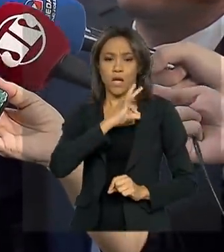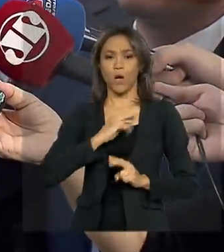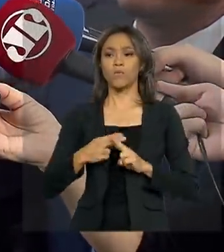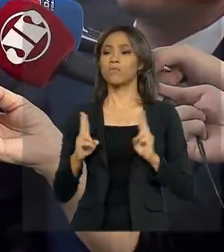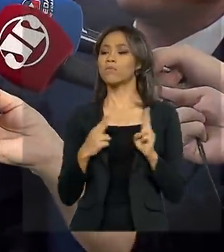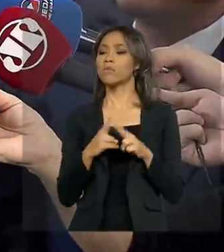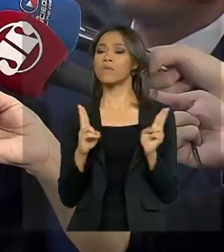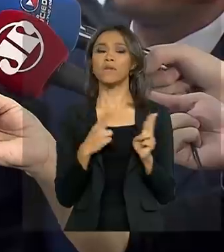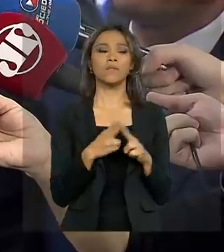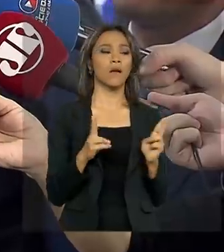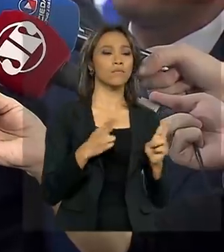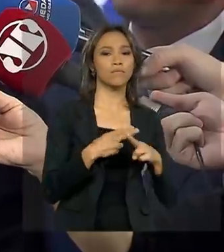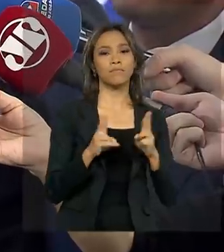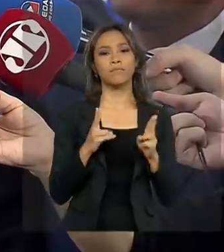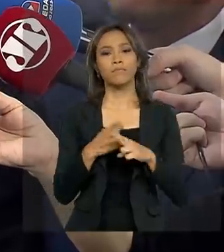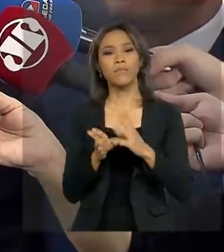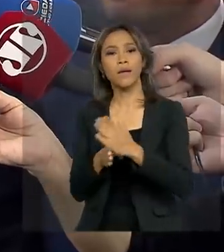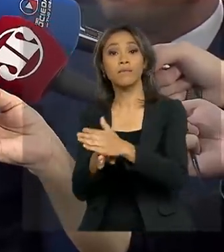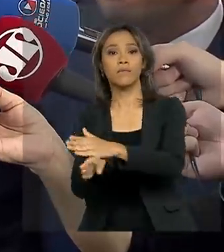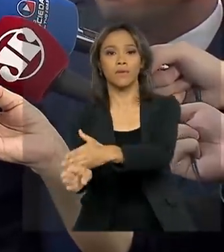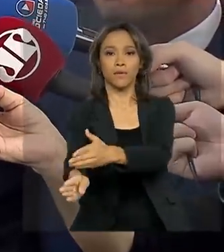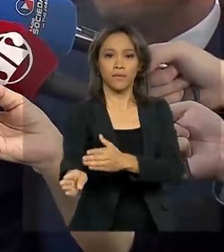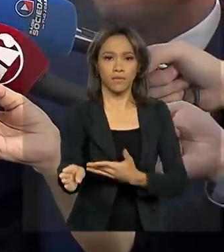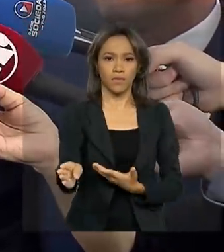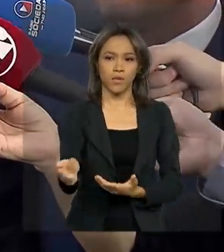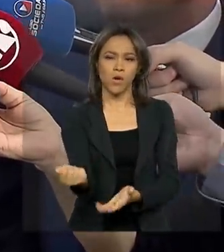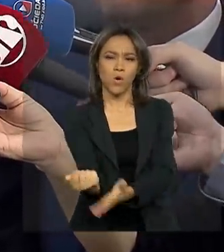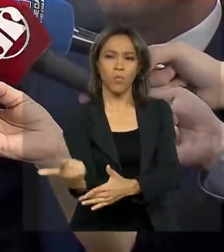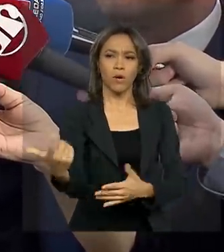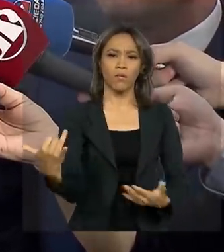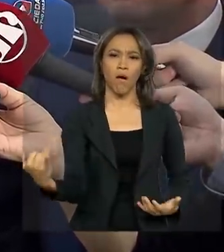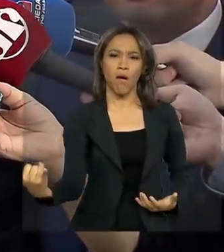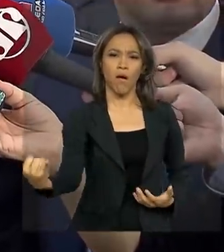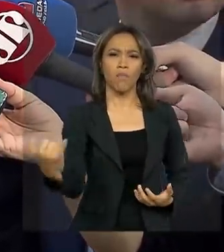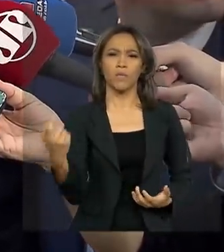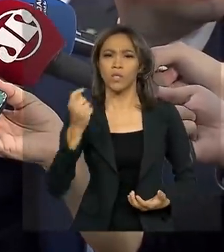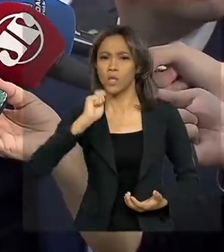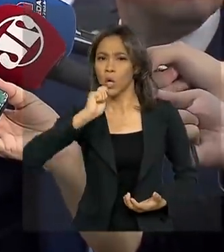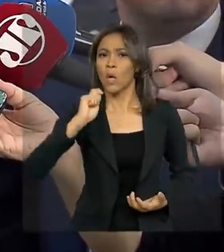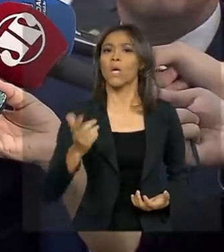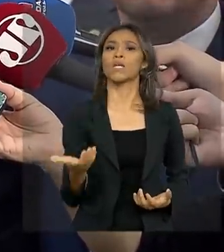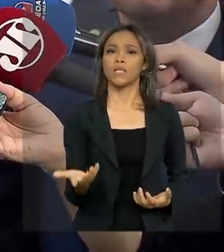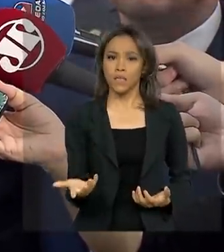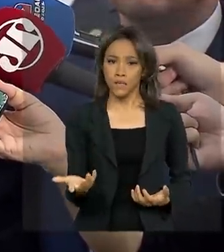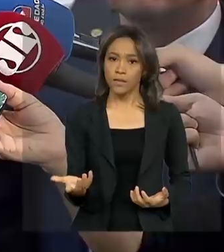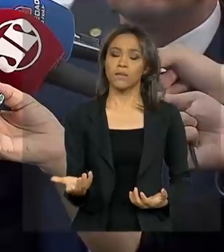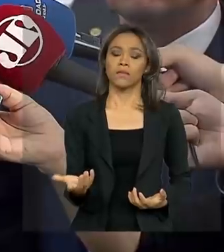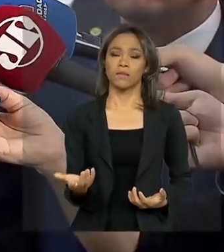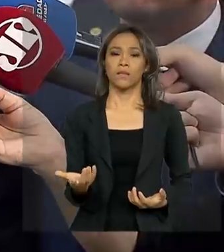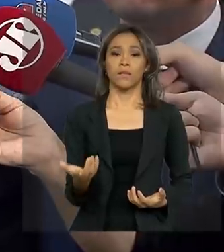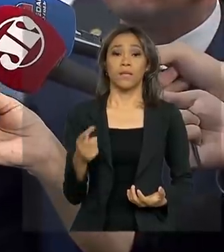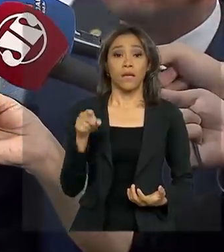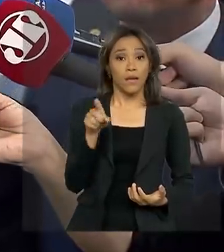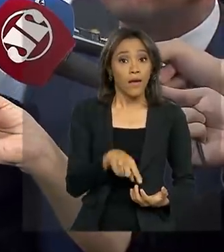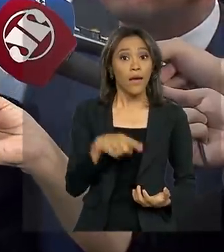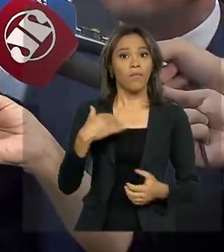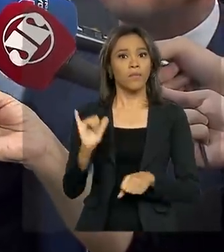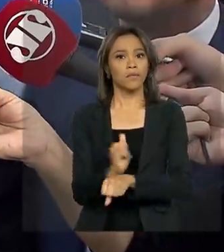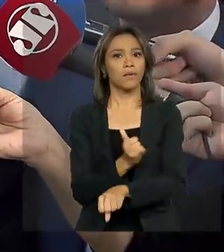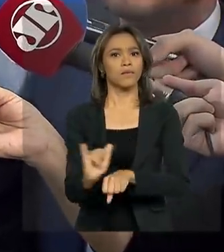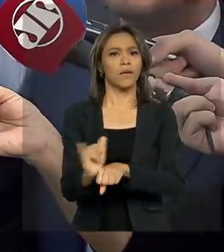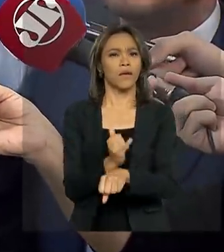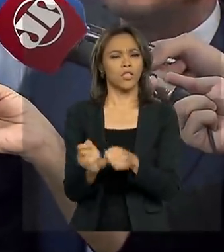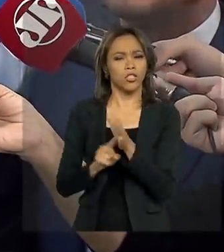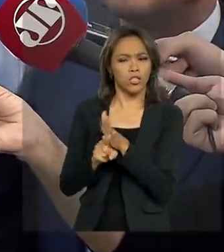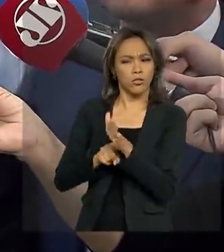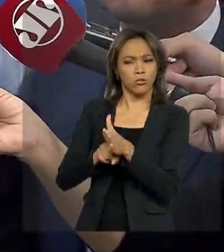interagindo com organizações criminosas, comprando armas, comprando drogas, que nós reportamos uma ferramenta de investigação